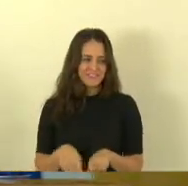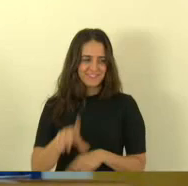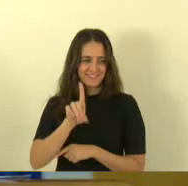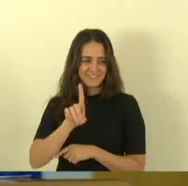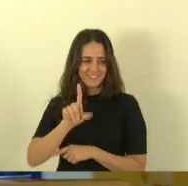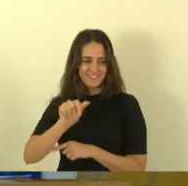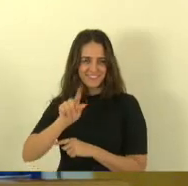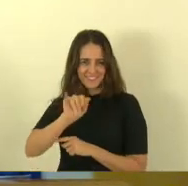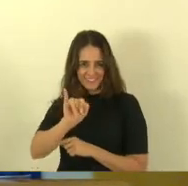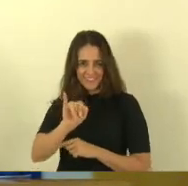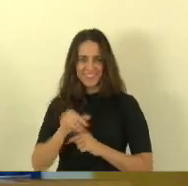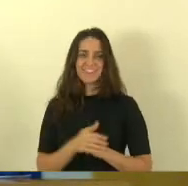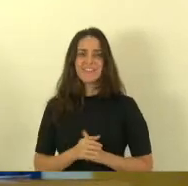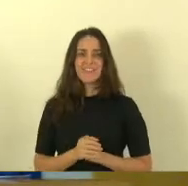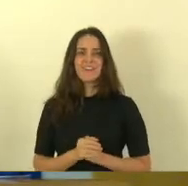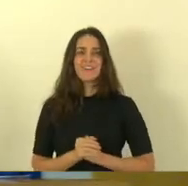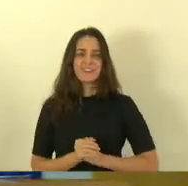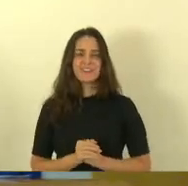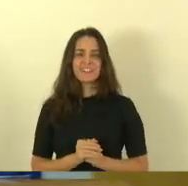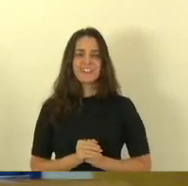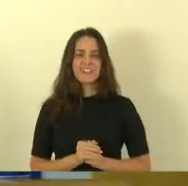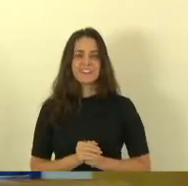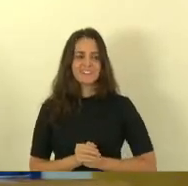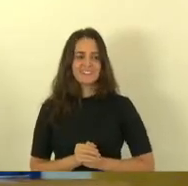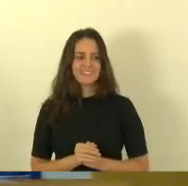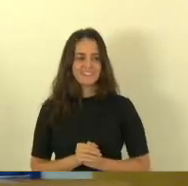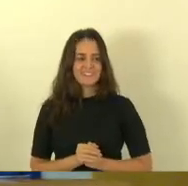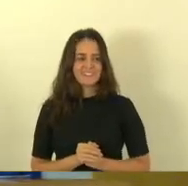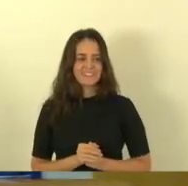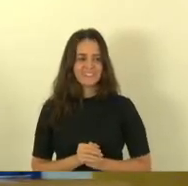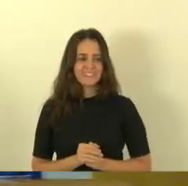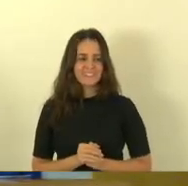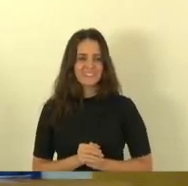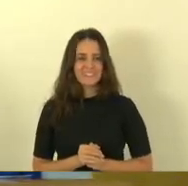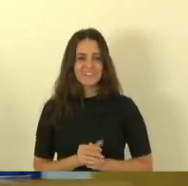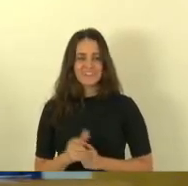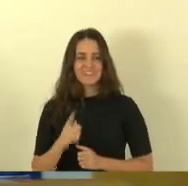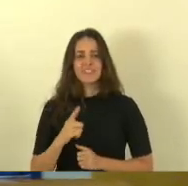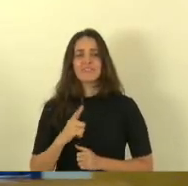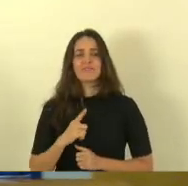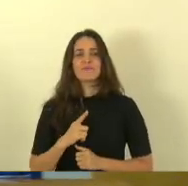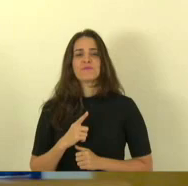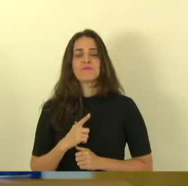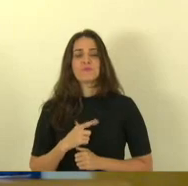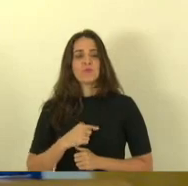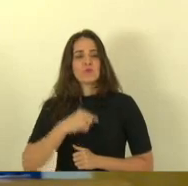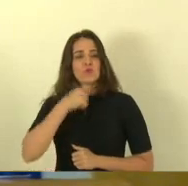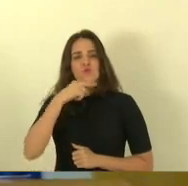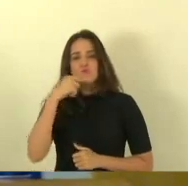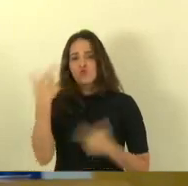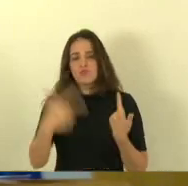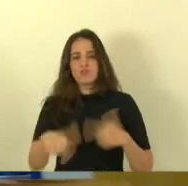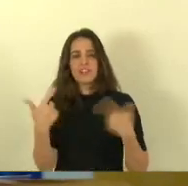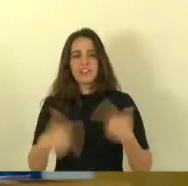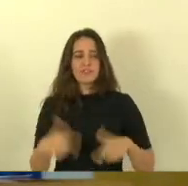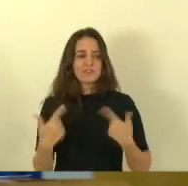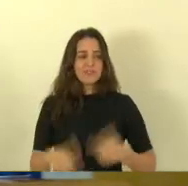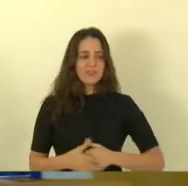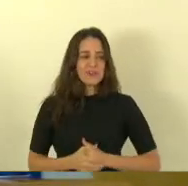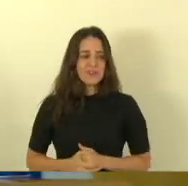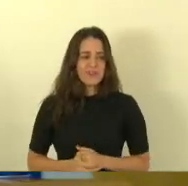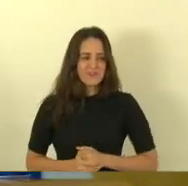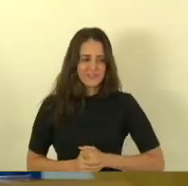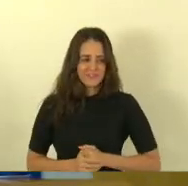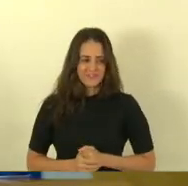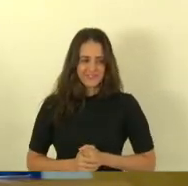televisão de todo tamanho quando o Zé Esmeralda sobe aqui vocês vão pra televisão eu não tenho dúvida nenhuma mas eu tô fazendo